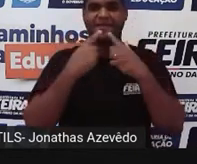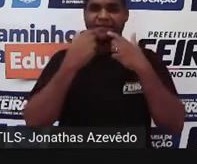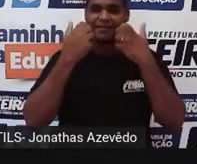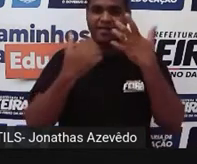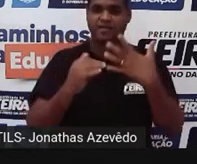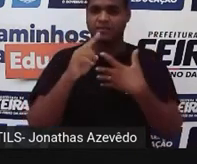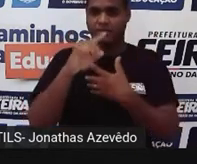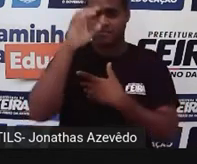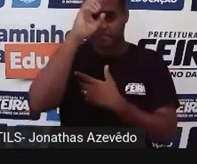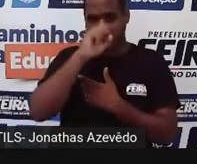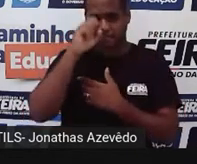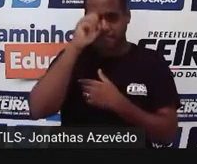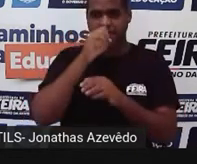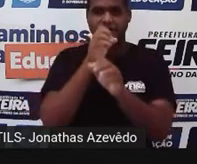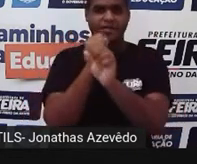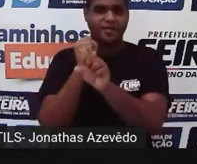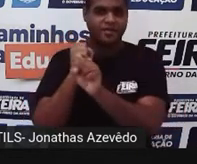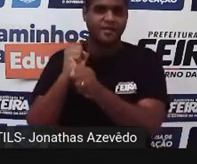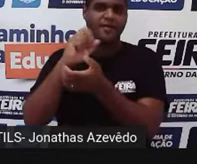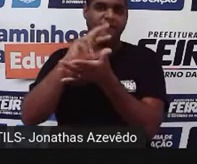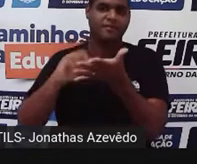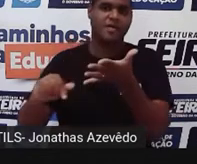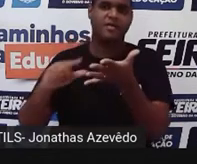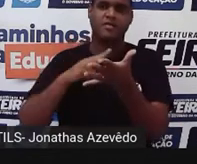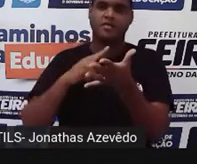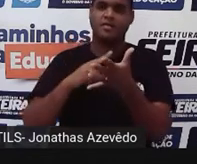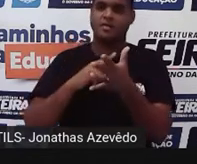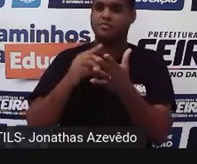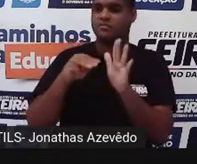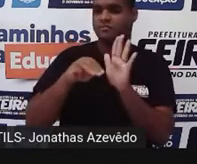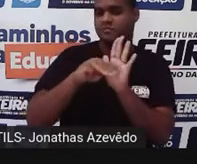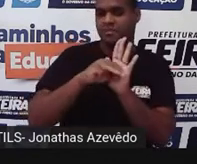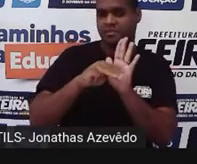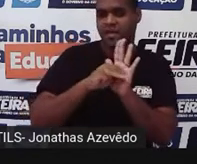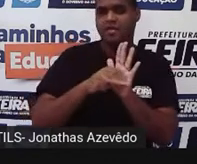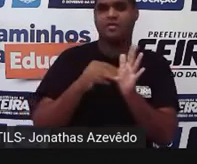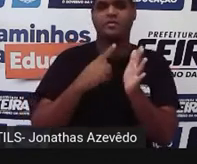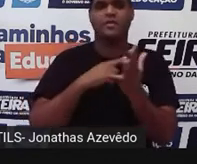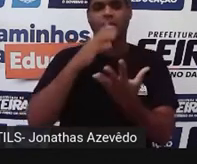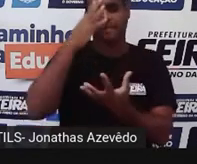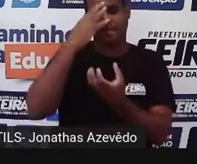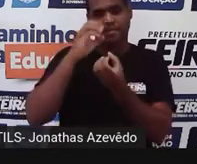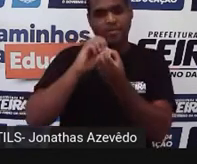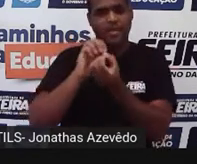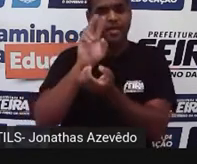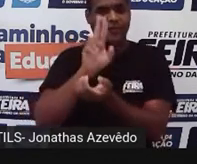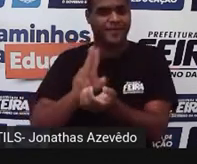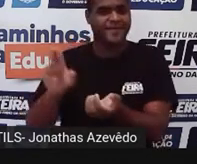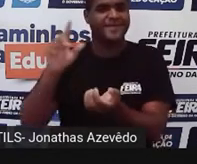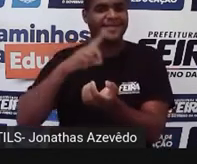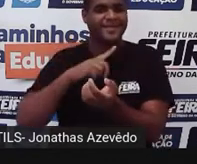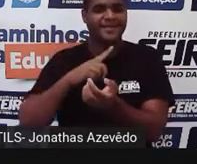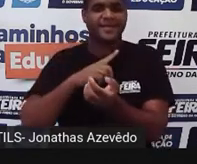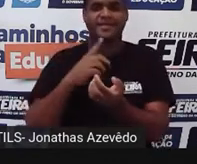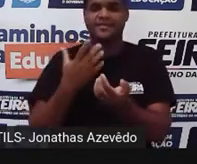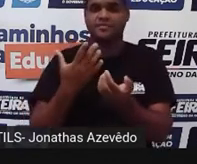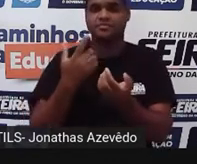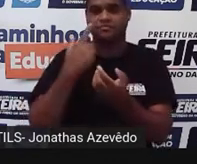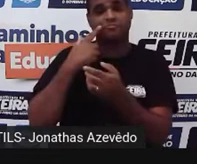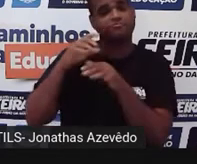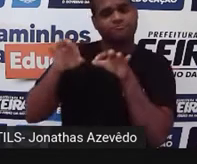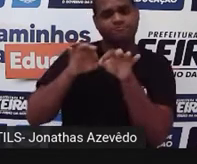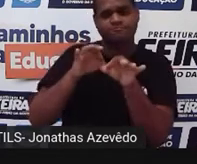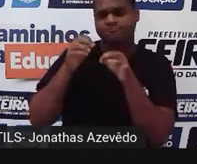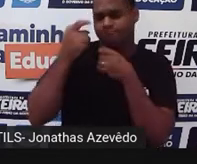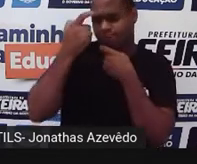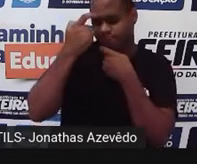vai aprender calcular diferentes tipos de média, compreendendo sua utilidade na dedução